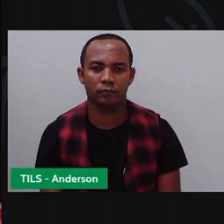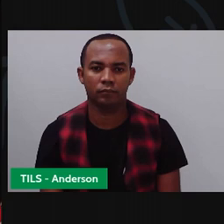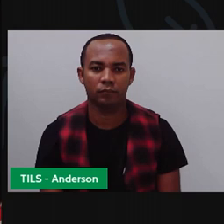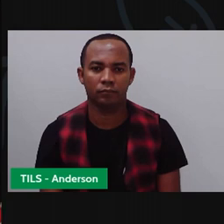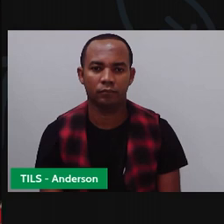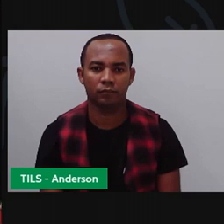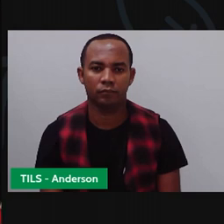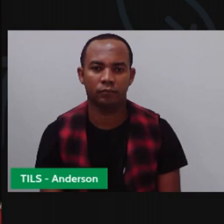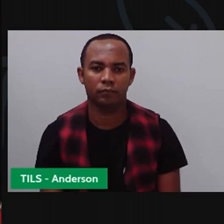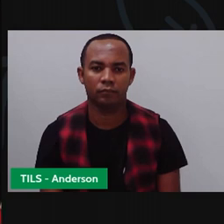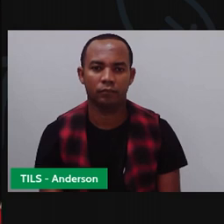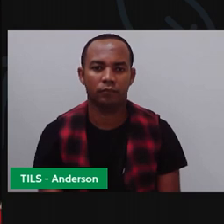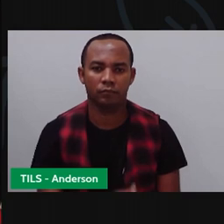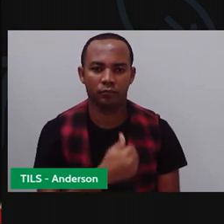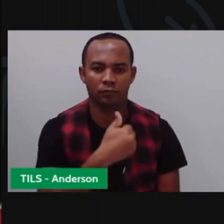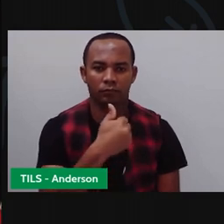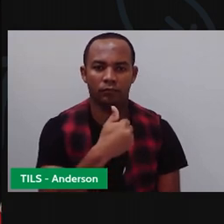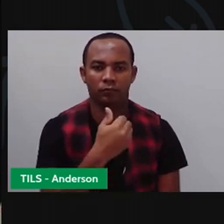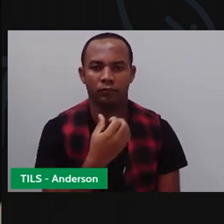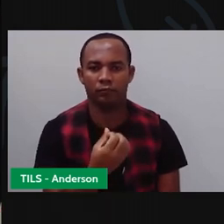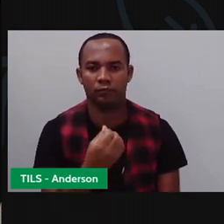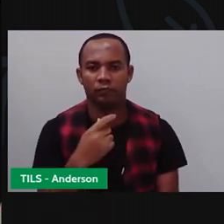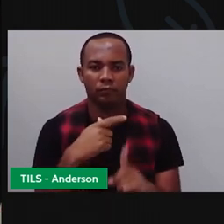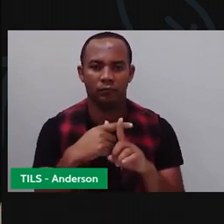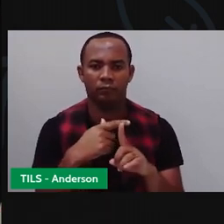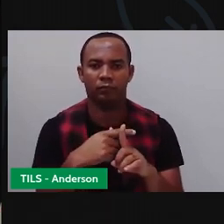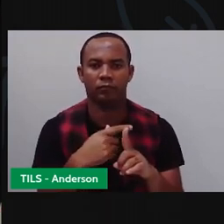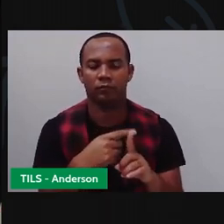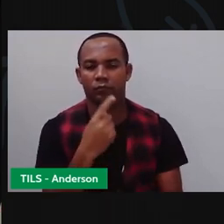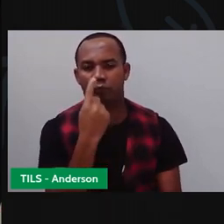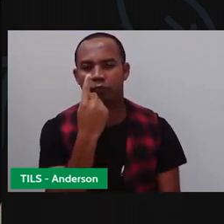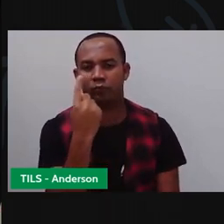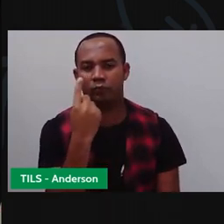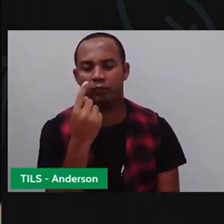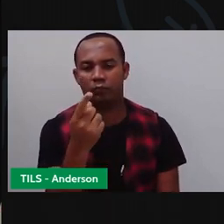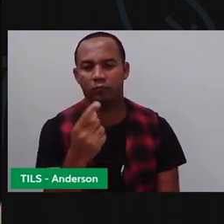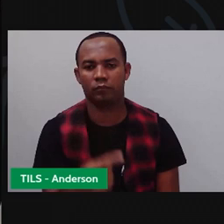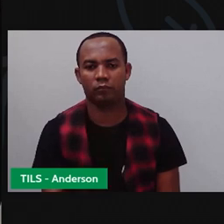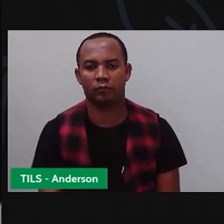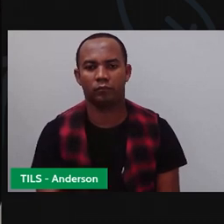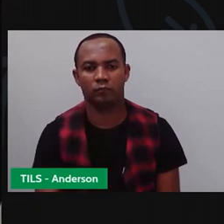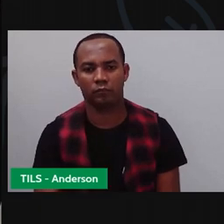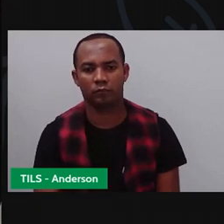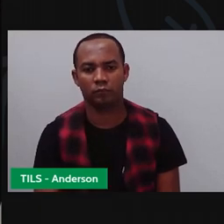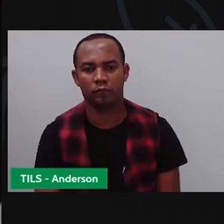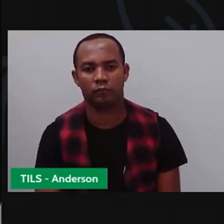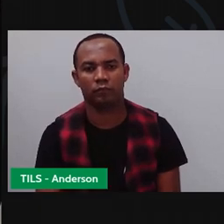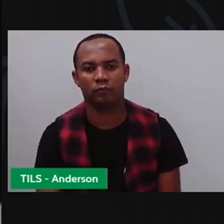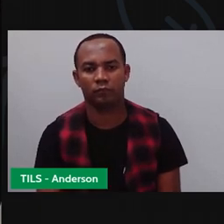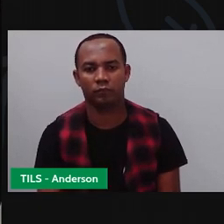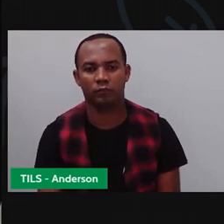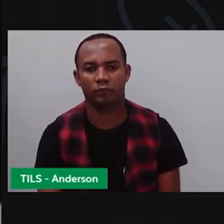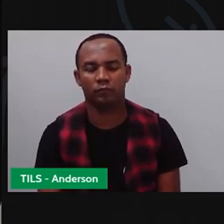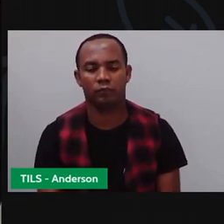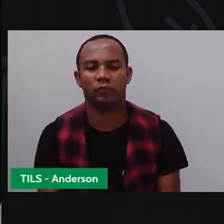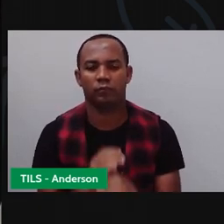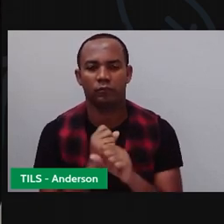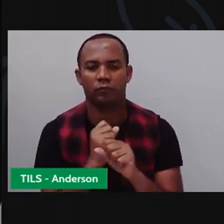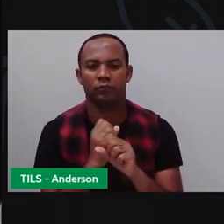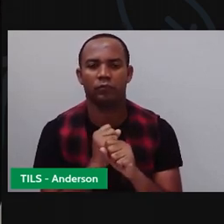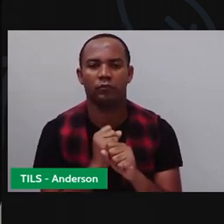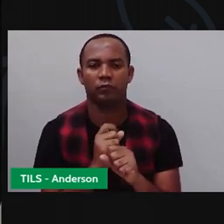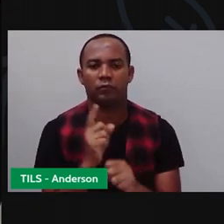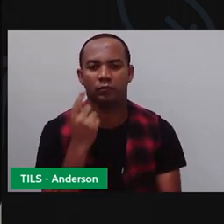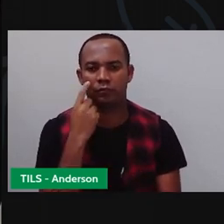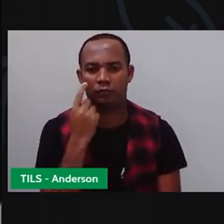E fica o quê? cento e setenta unidades. Aí eu vou somar com daqui. Porque eu não posso ter cento e setenta. Posso? Não.